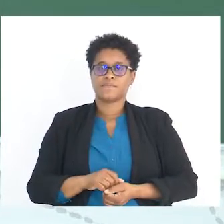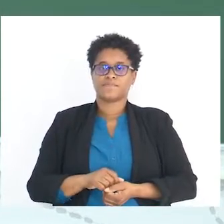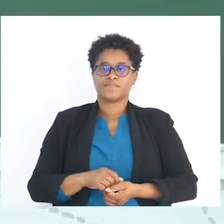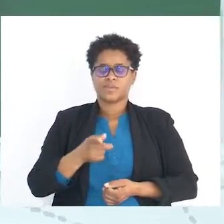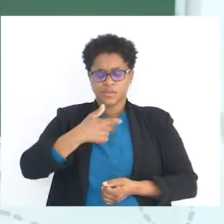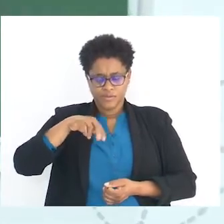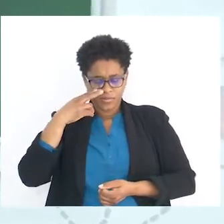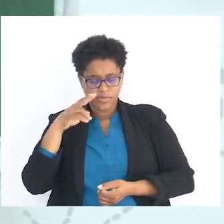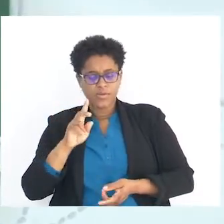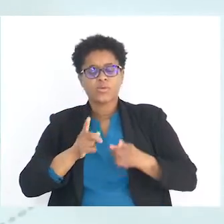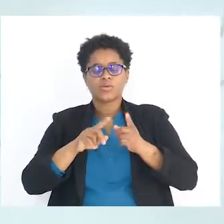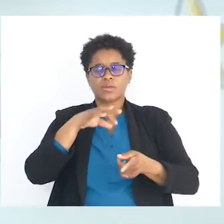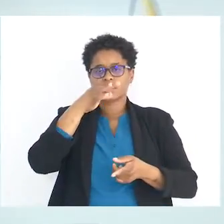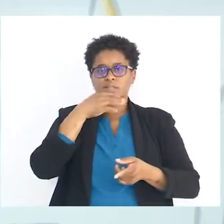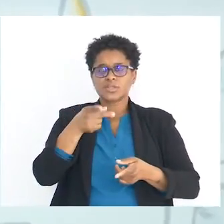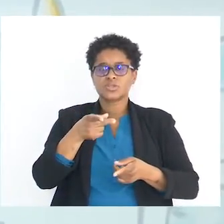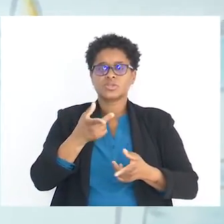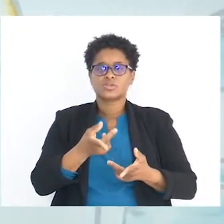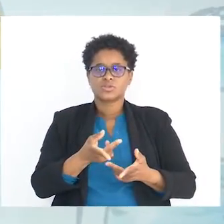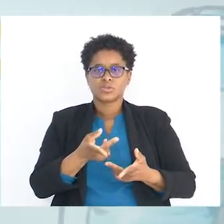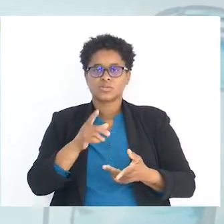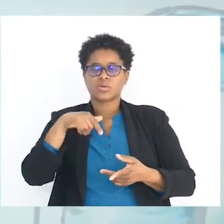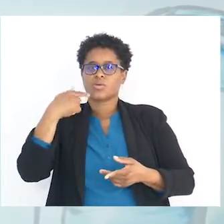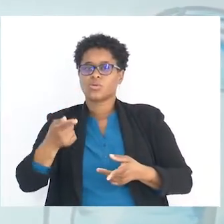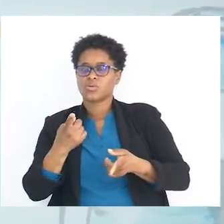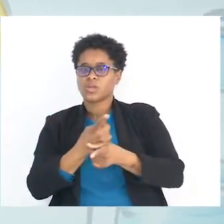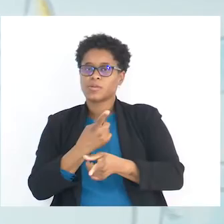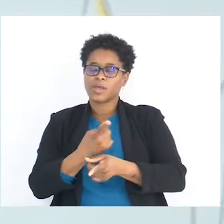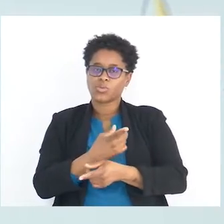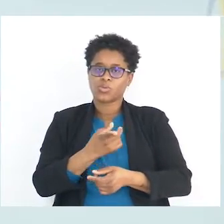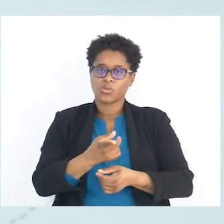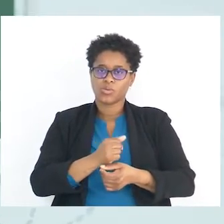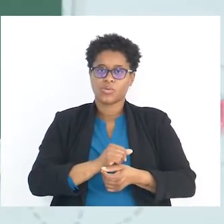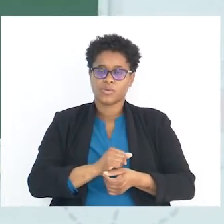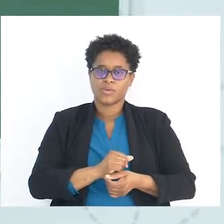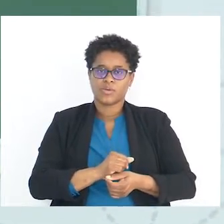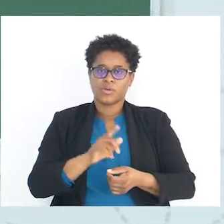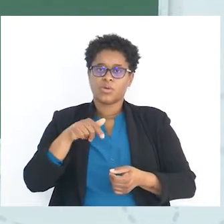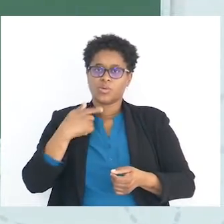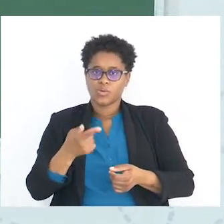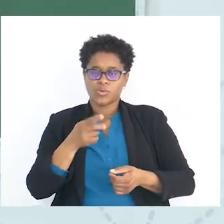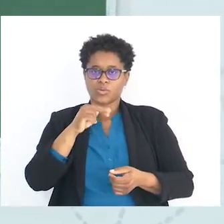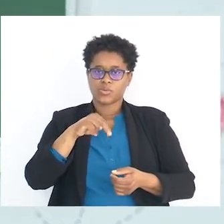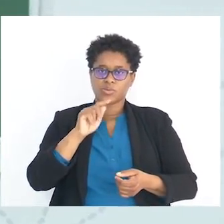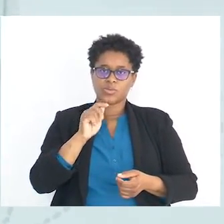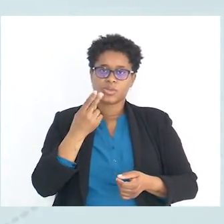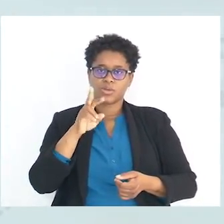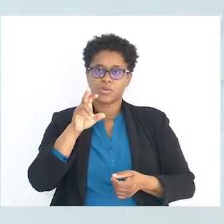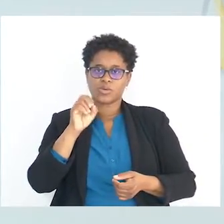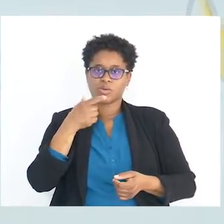Vamos ver o que é que ele diz sobre outro elemento. Outro